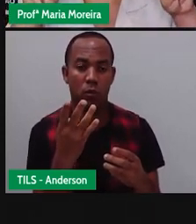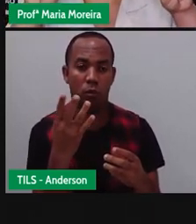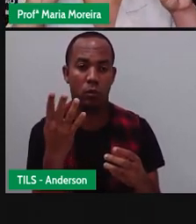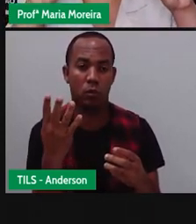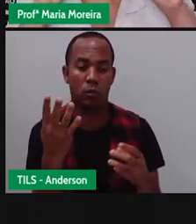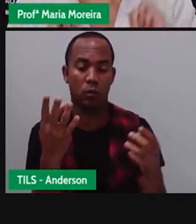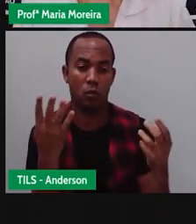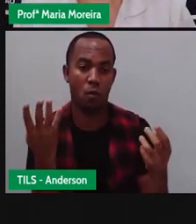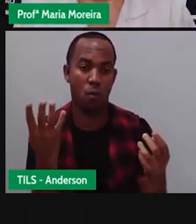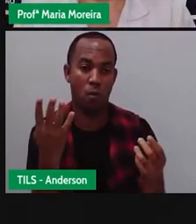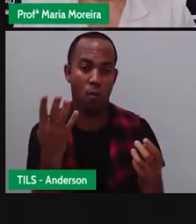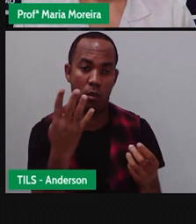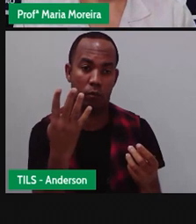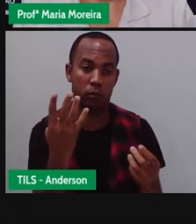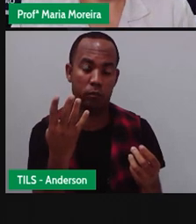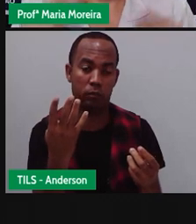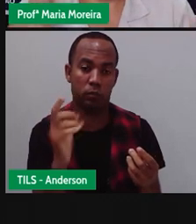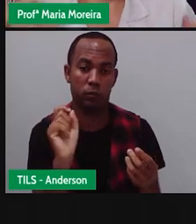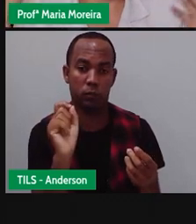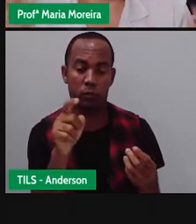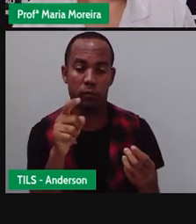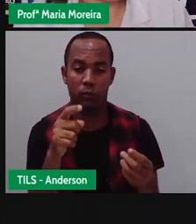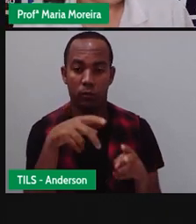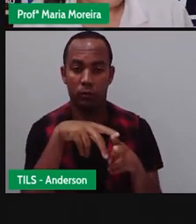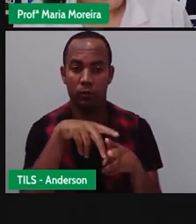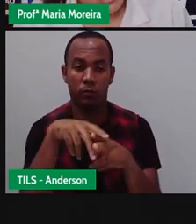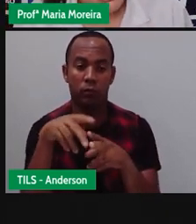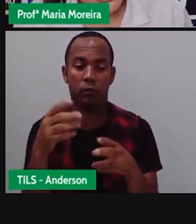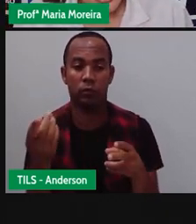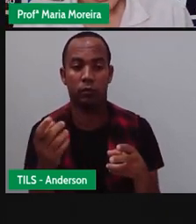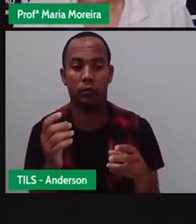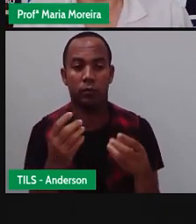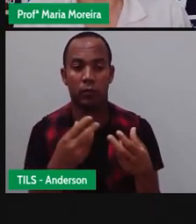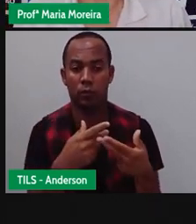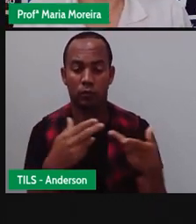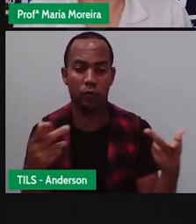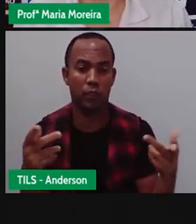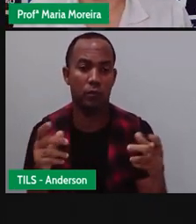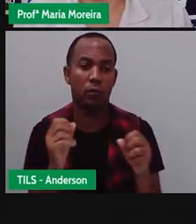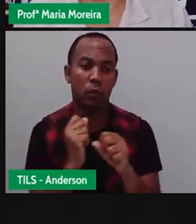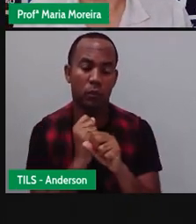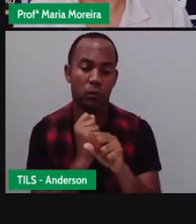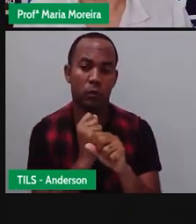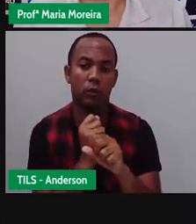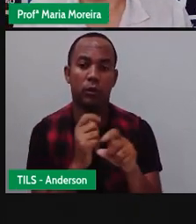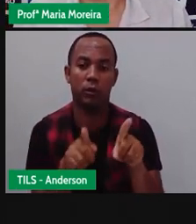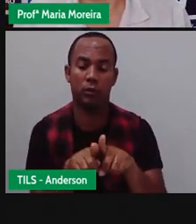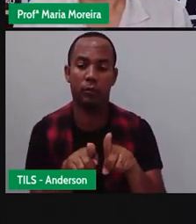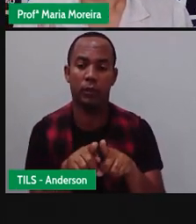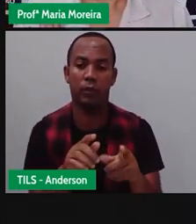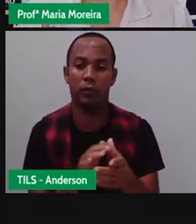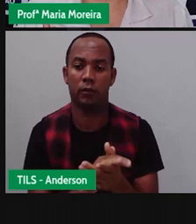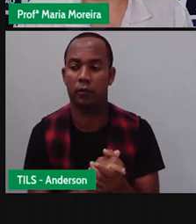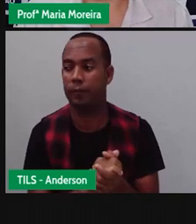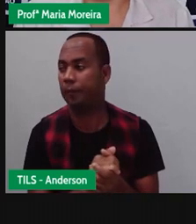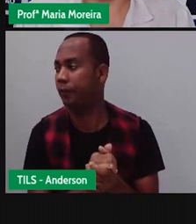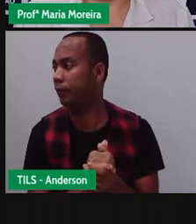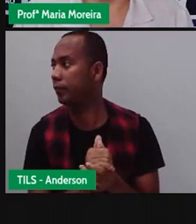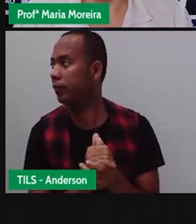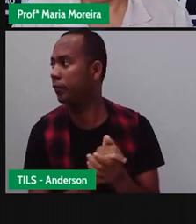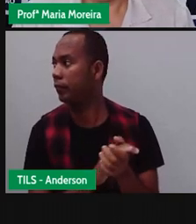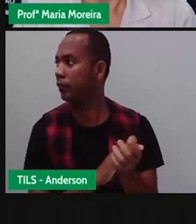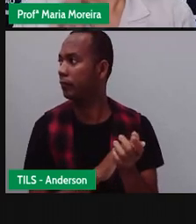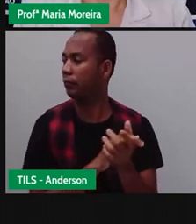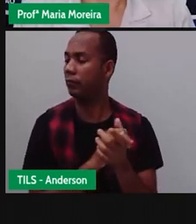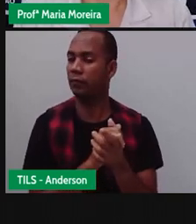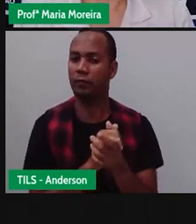vezes fica quanto? Quatro. Então, olha quantas situações, problemas a Pró construir aqui com vocês, certo? Mas fiquem calma